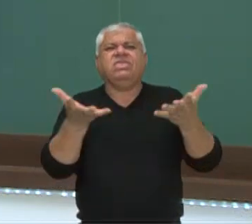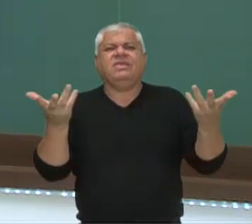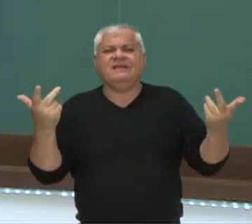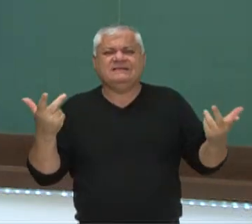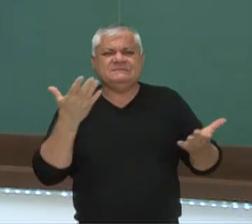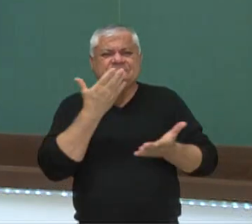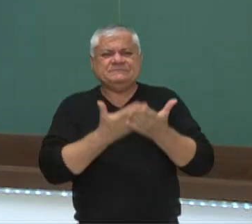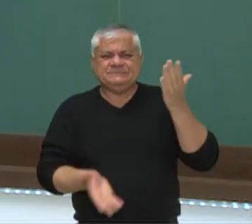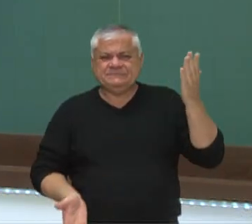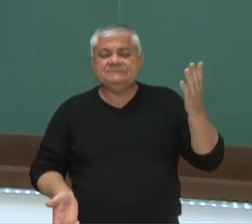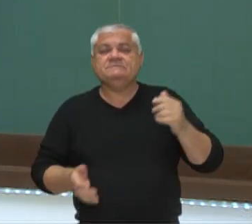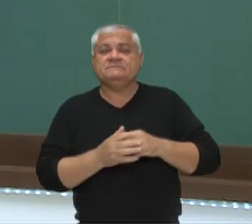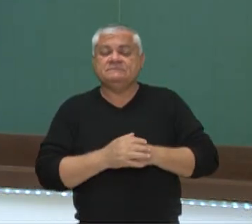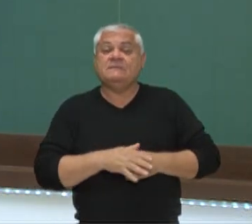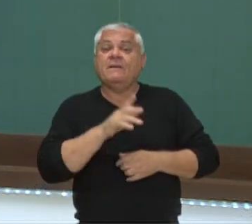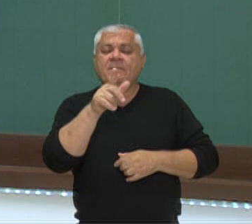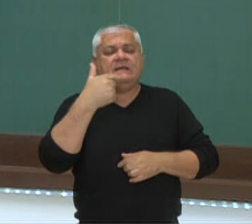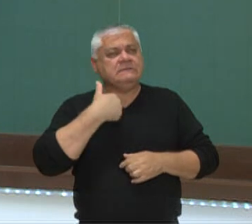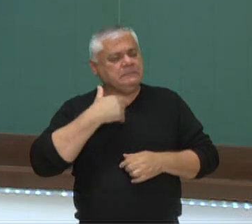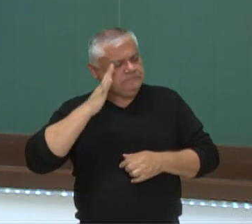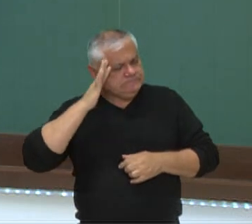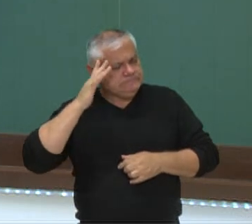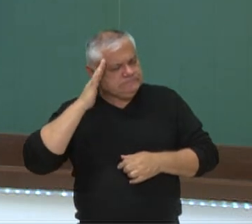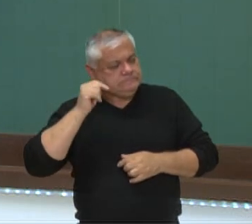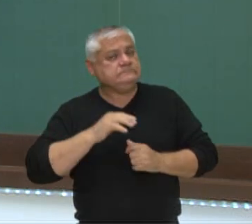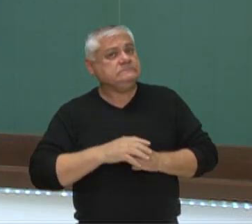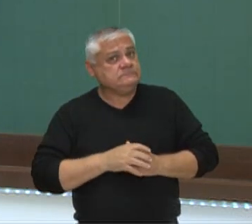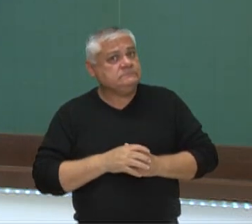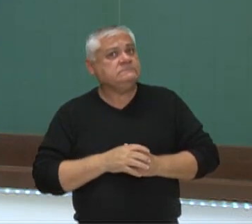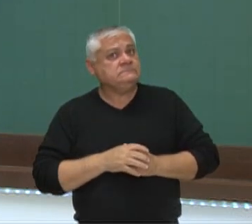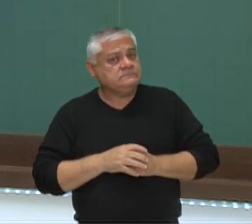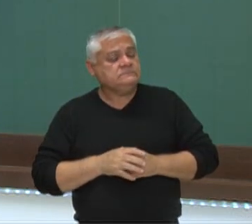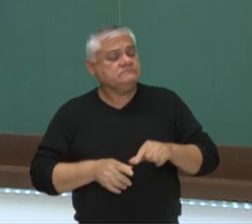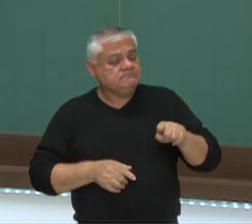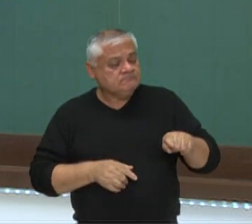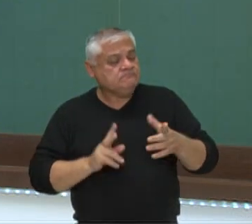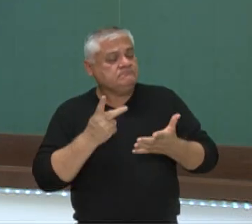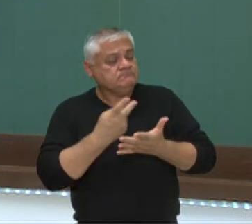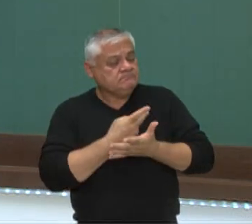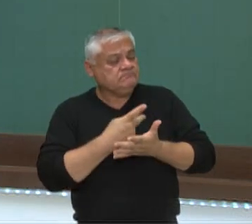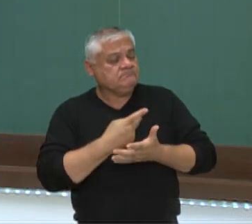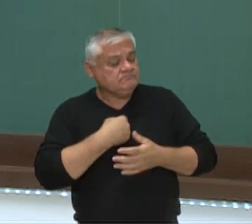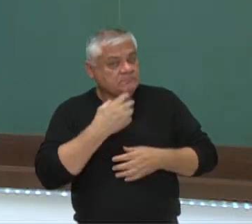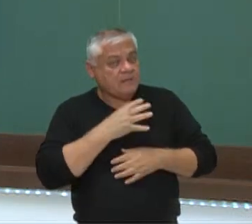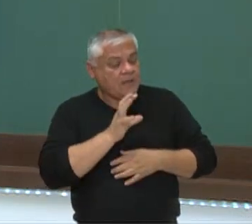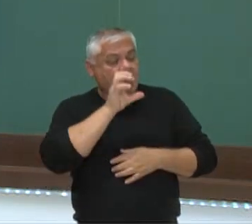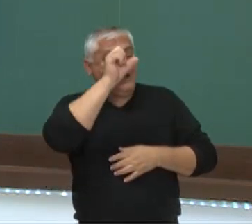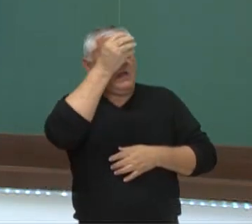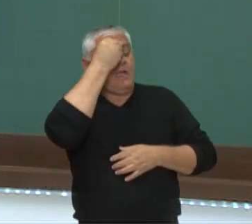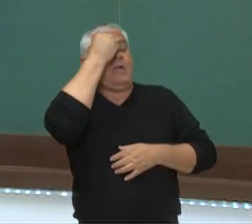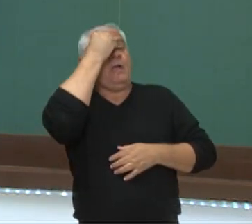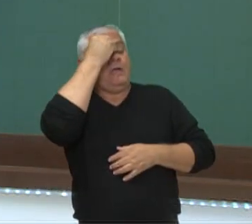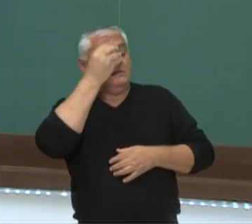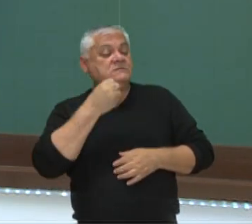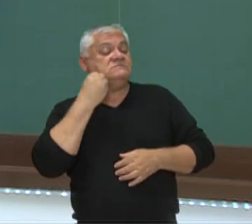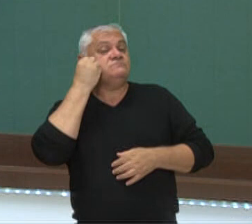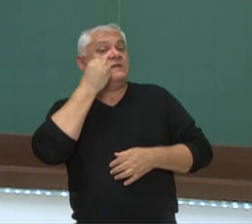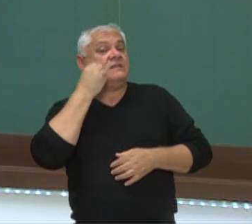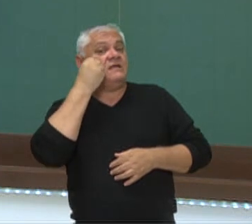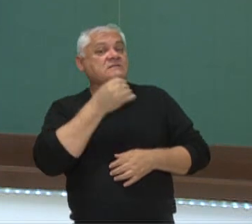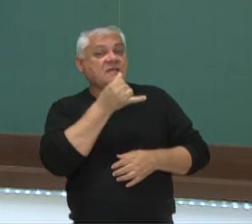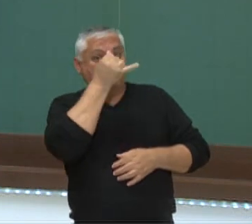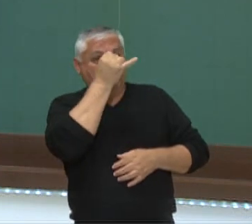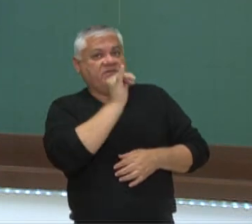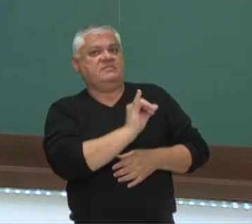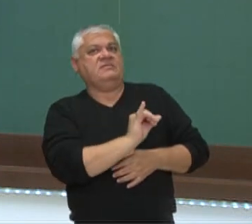coisas assim. Mas ele repensou na situação e viu que ele adquiriu experiência e que aquele